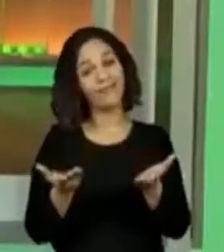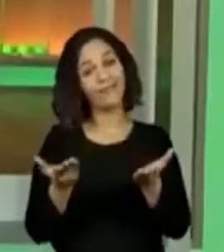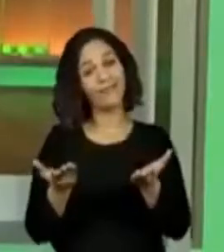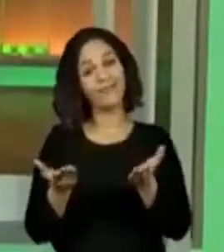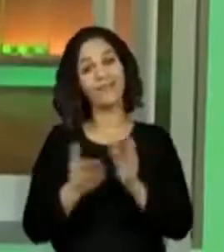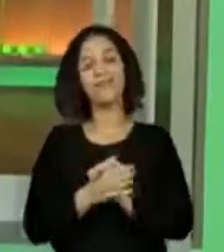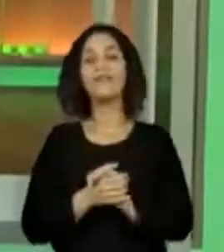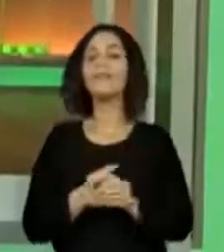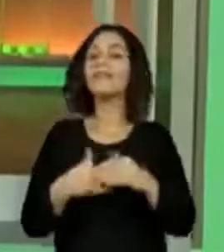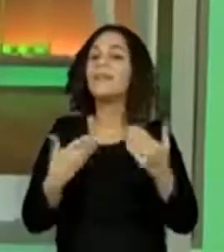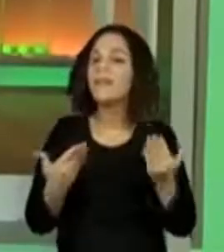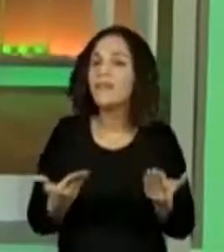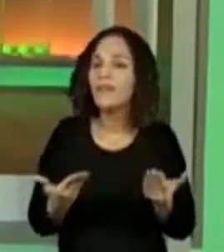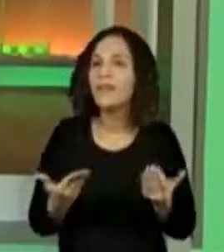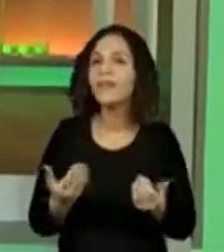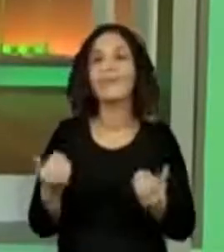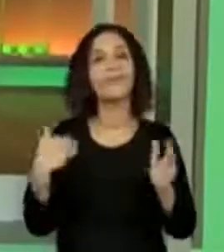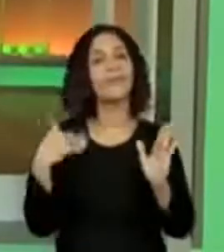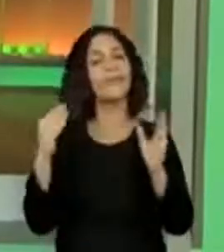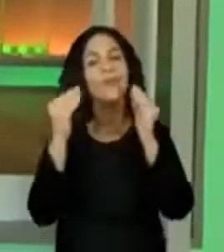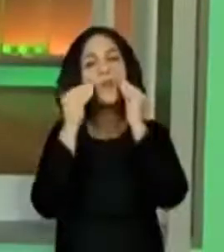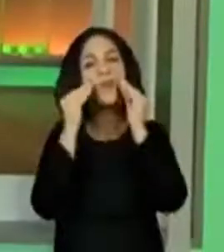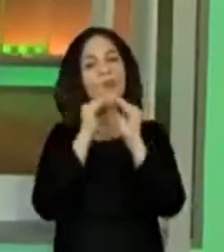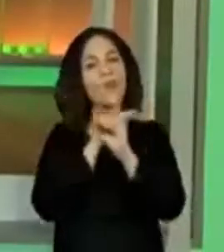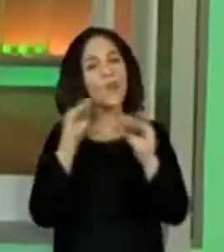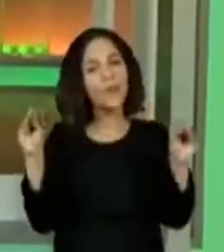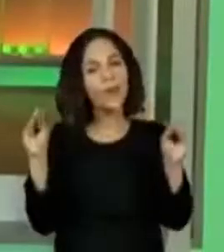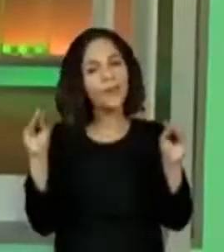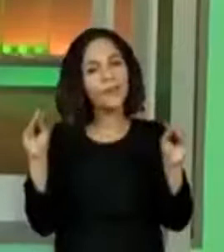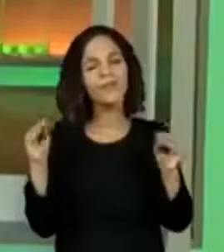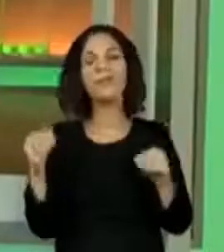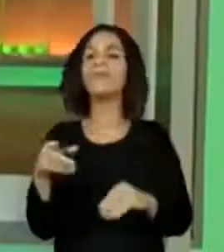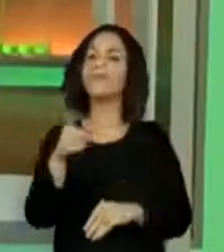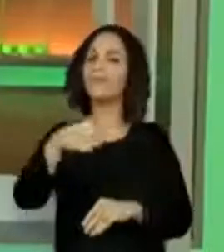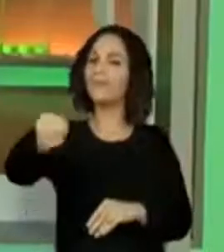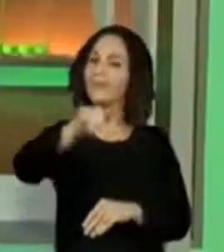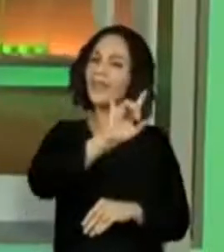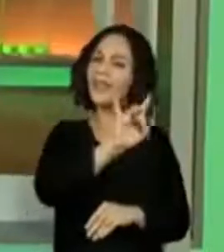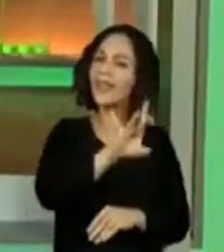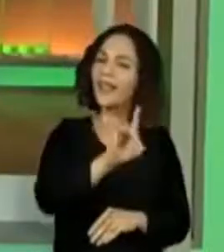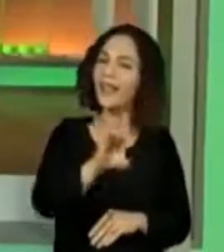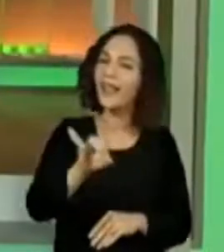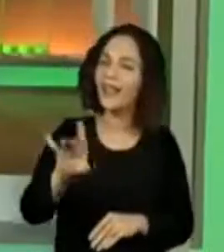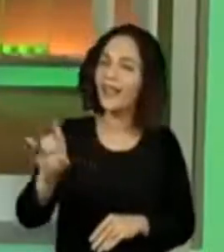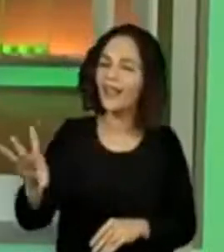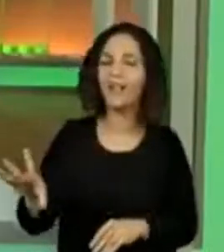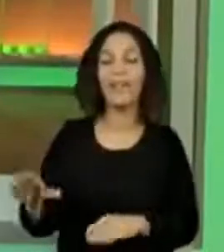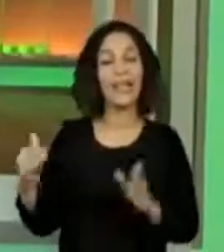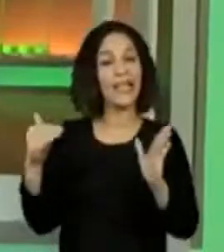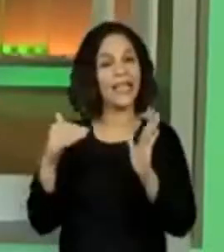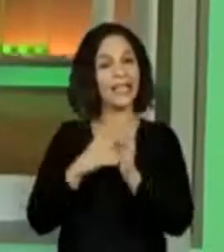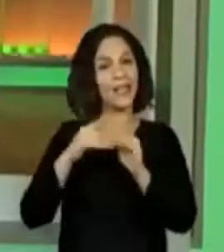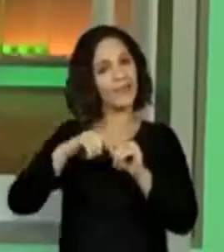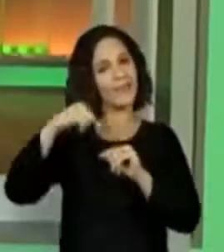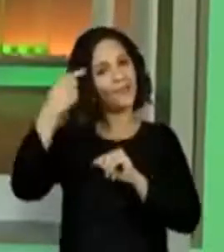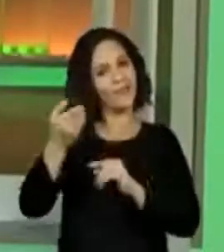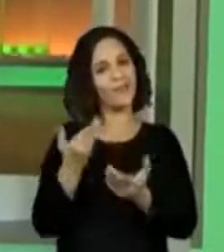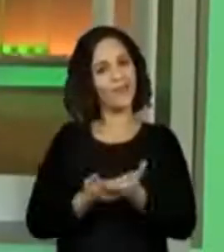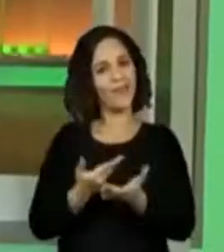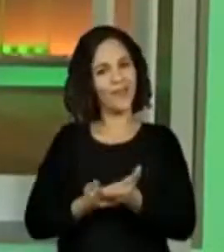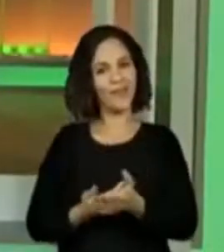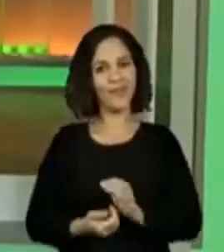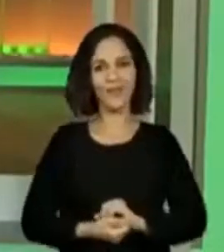Então, beijo grande para todo mundo. E até uma próxima.